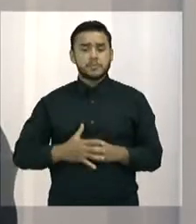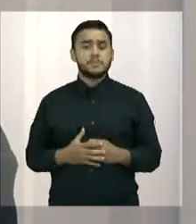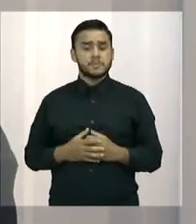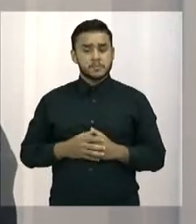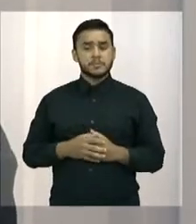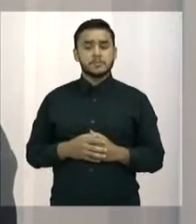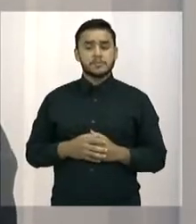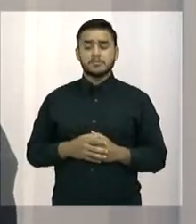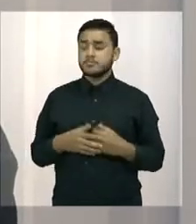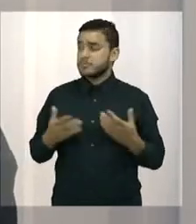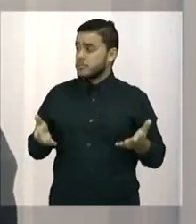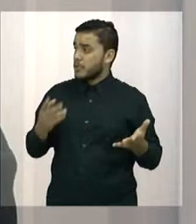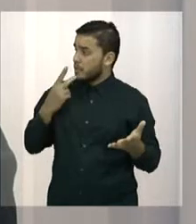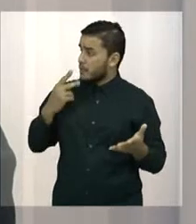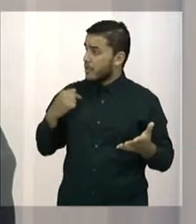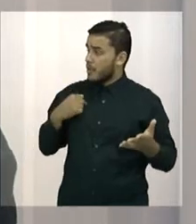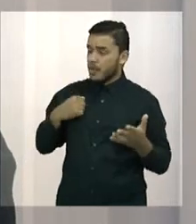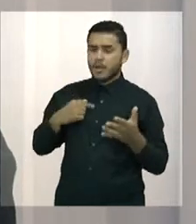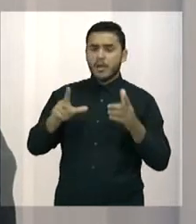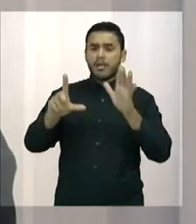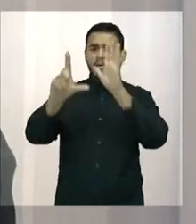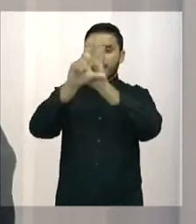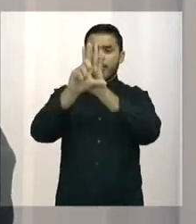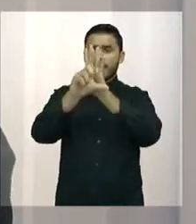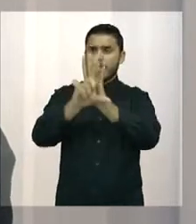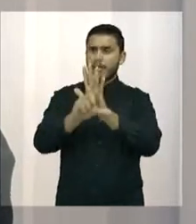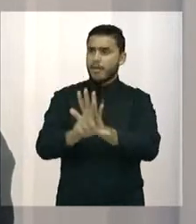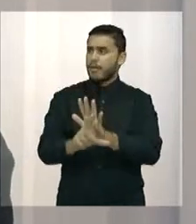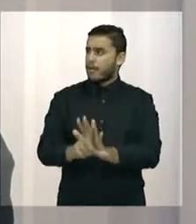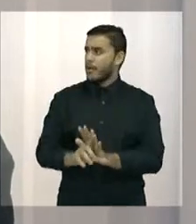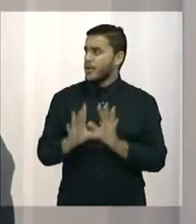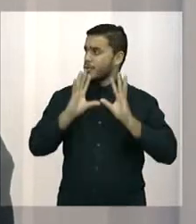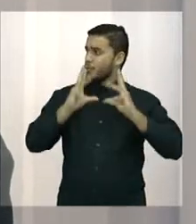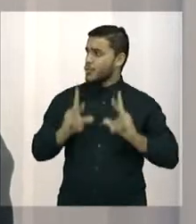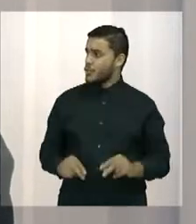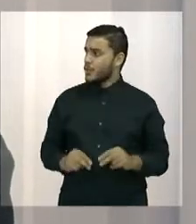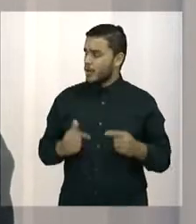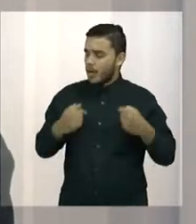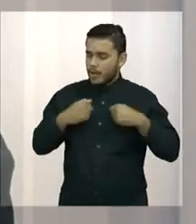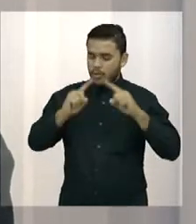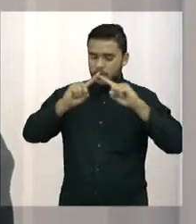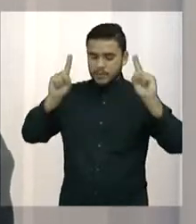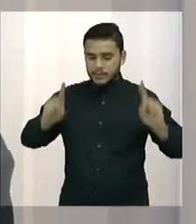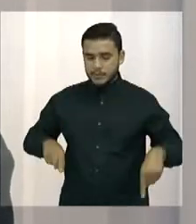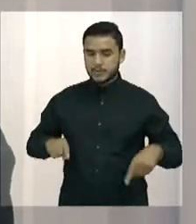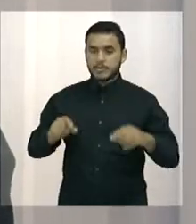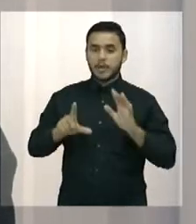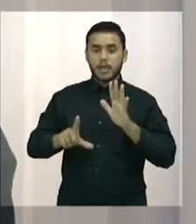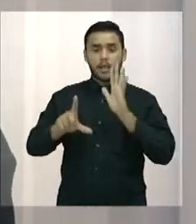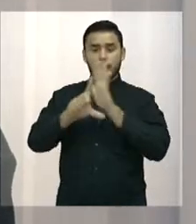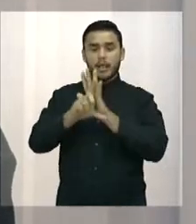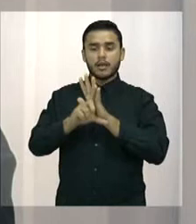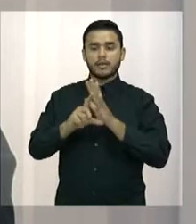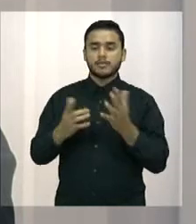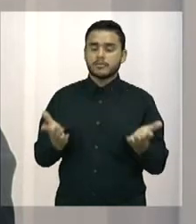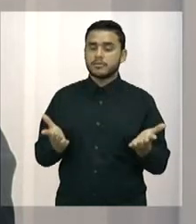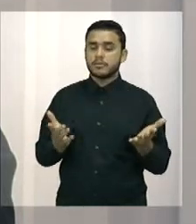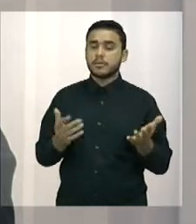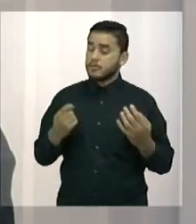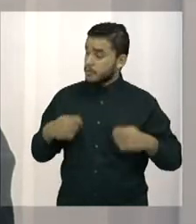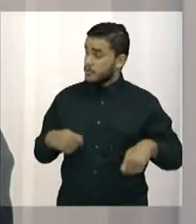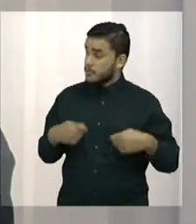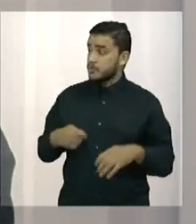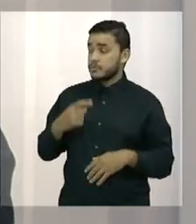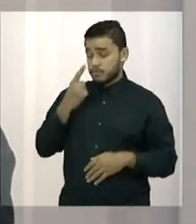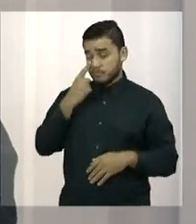como você sabe, não falta lei, não falta projeto. Tem projeto, tem lei para tudo. Tudo. Está entendendo? O que falta é que seja